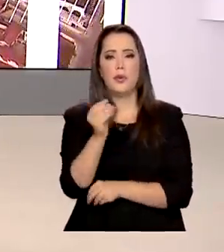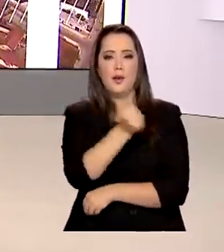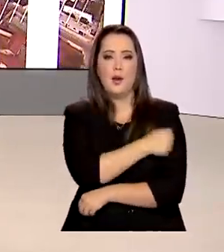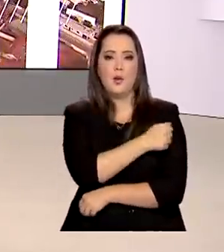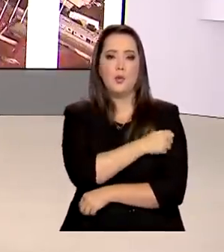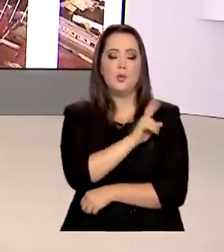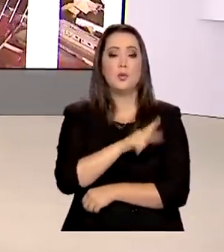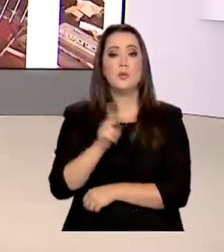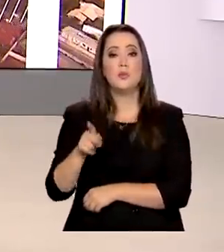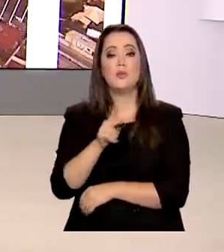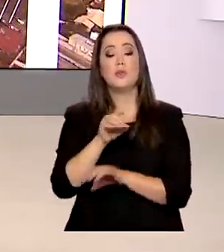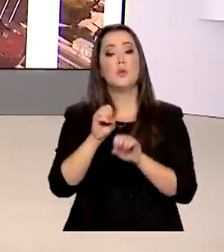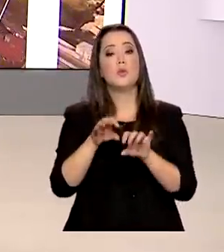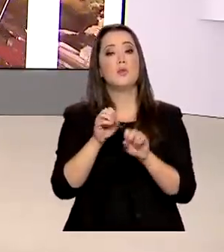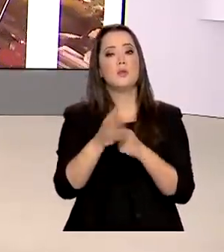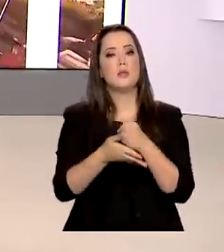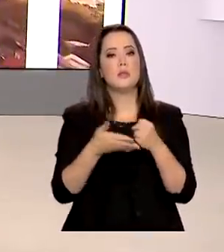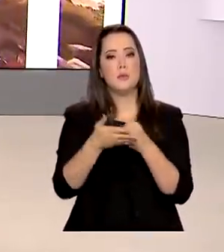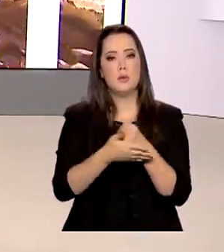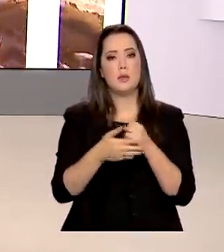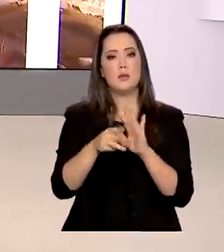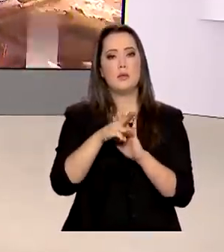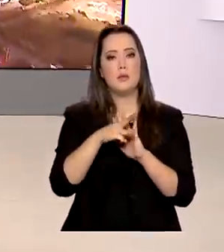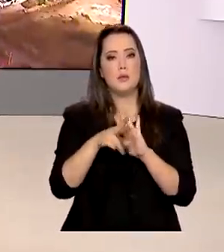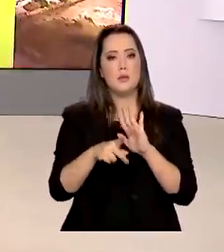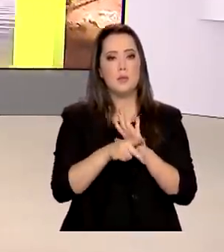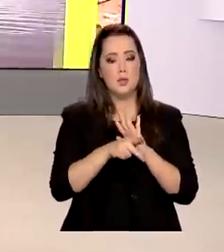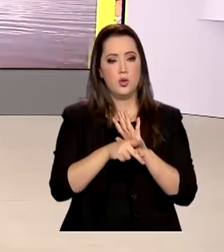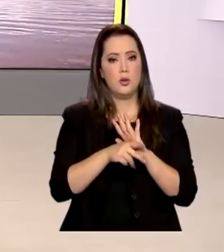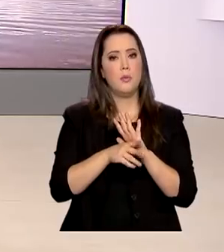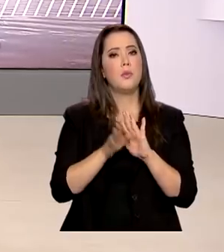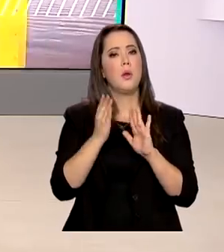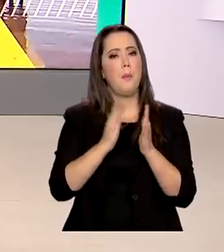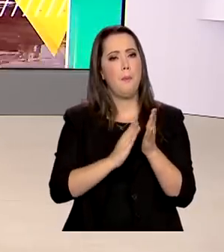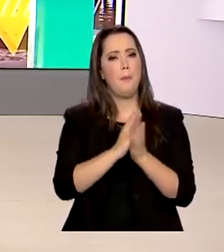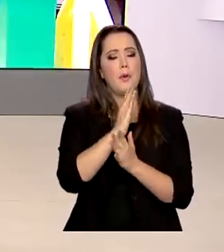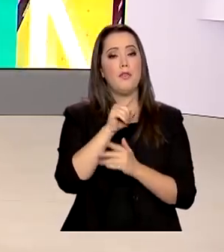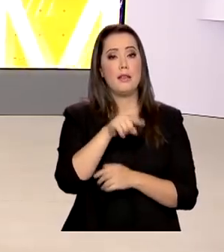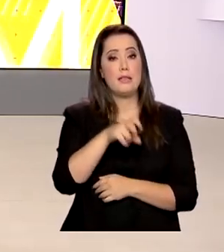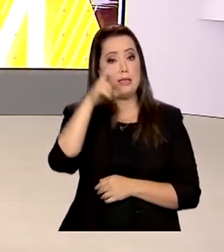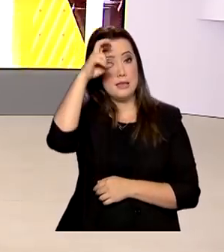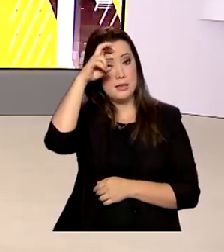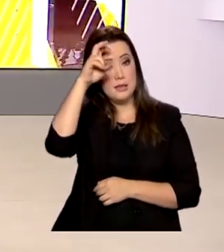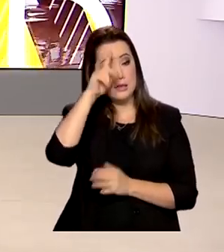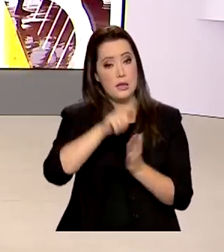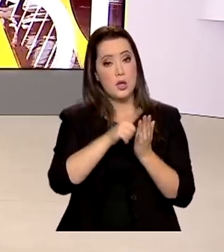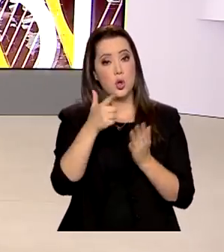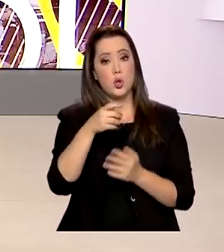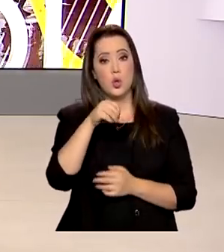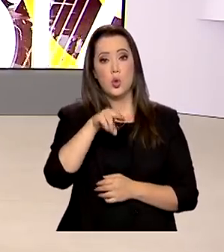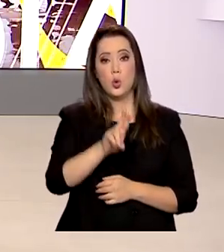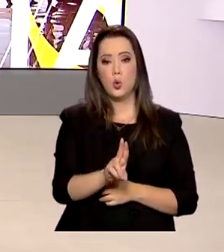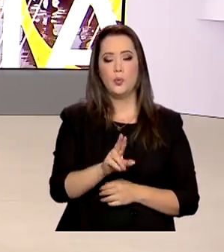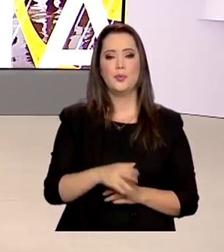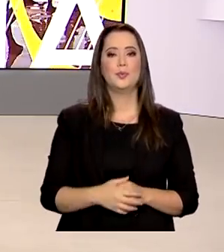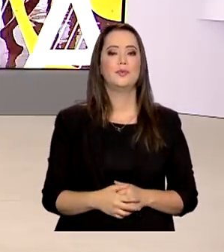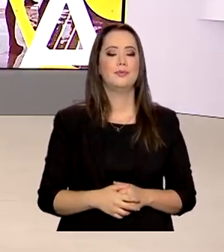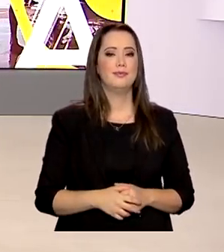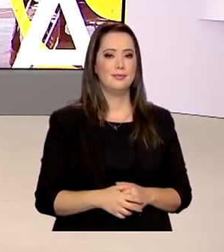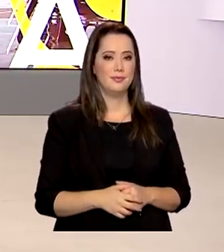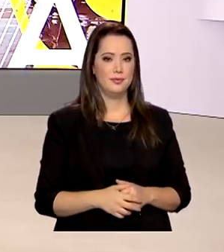básica. A medida provisória do presidente Jair Bolsonaro foi publicada nesta quinta-feira no Diário Oficial da União.